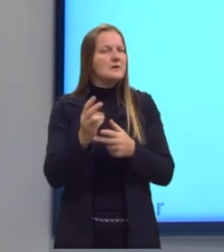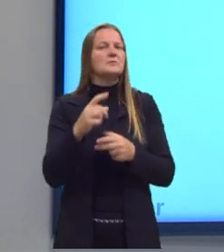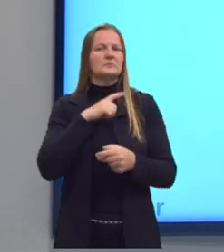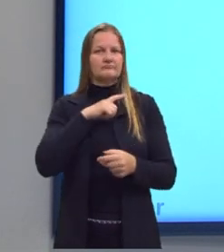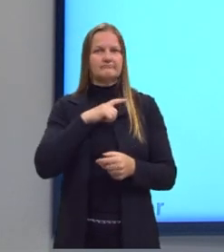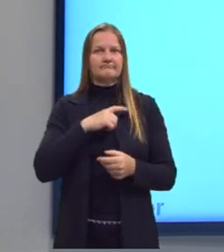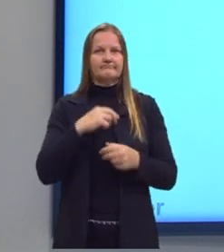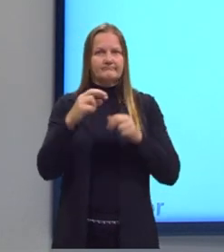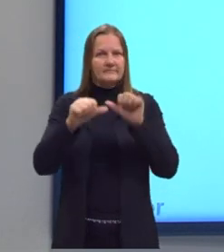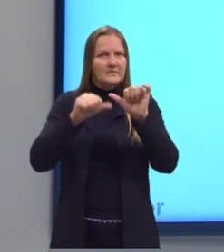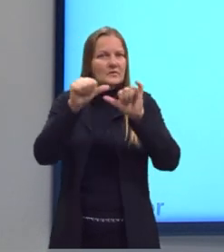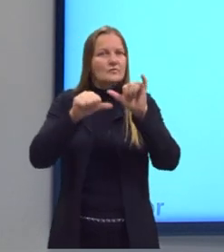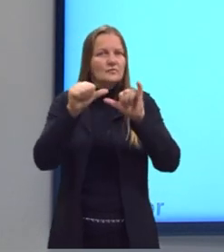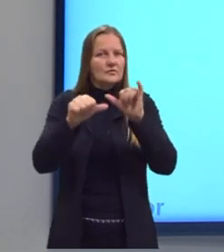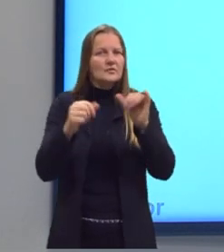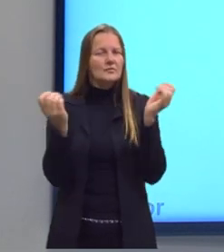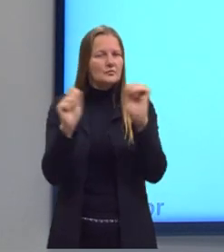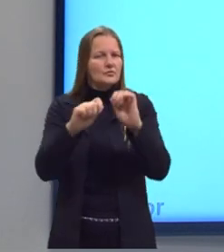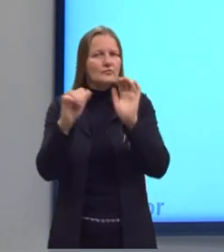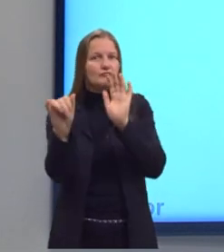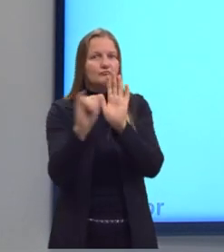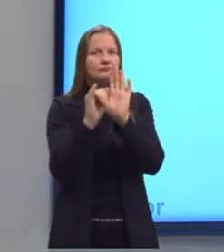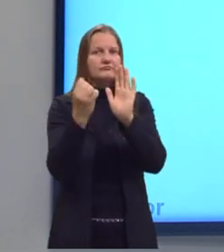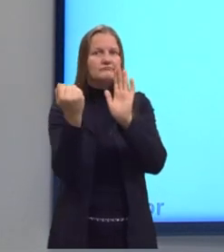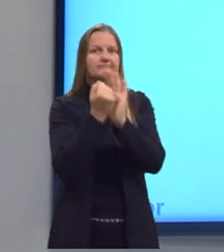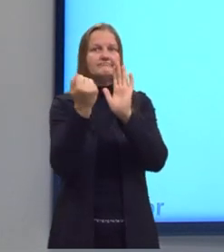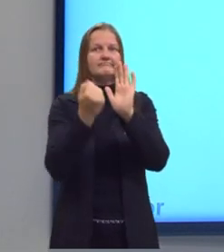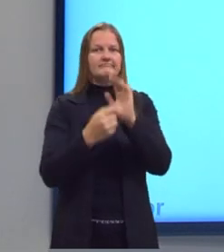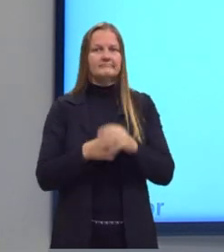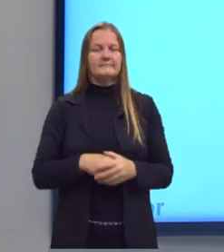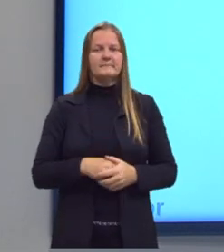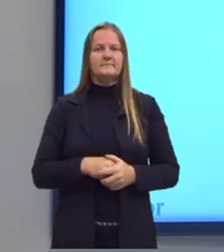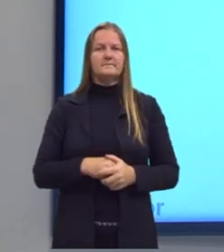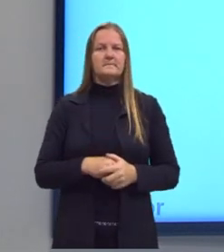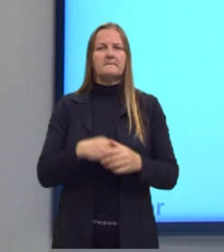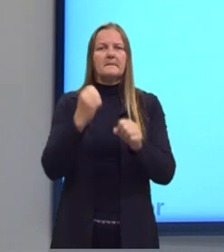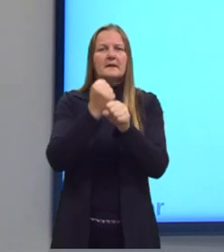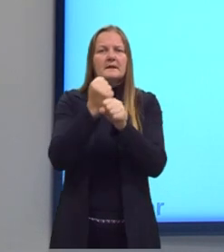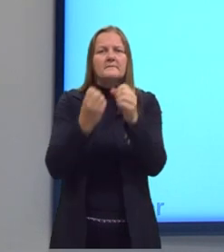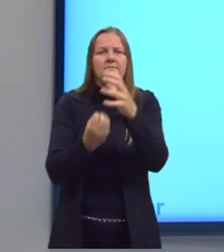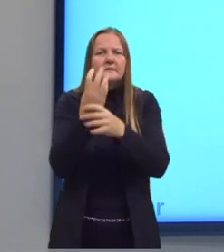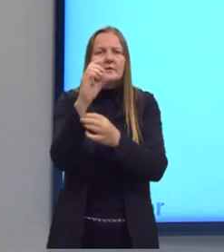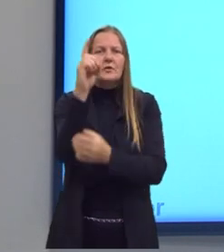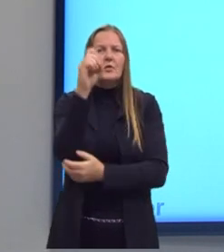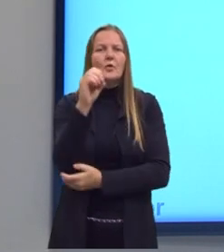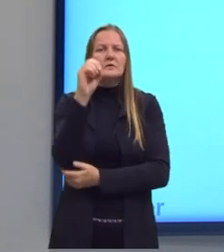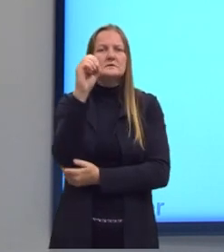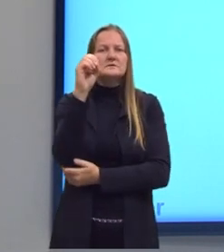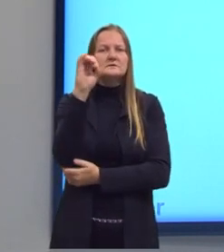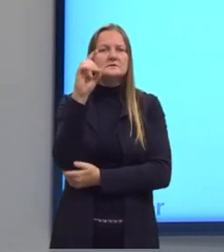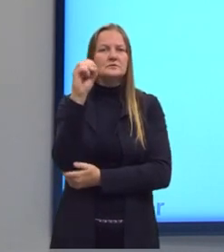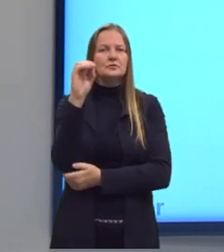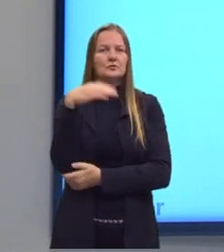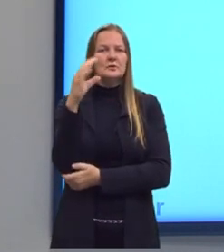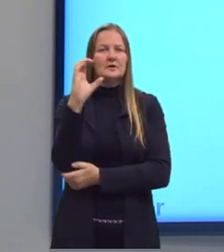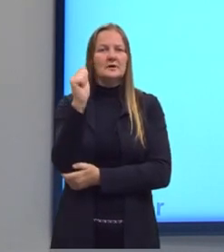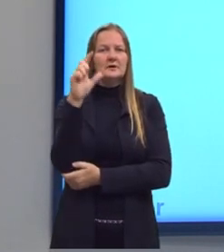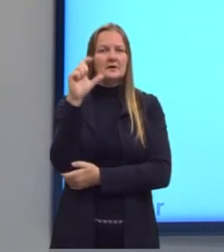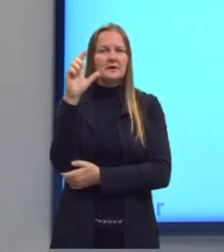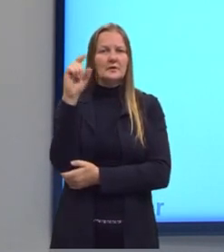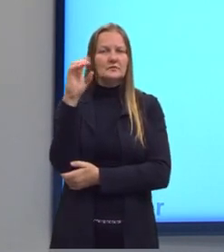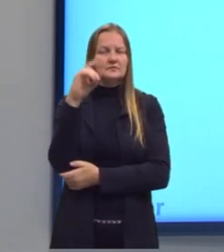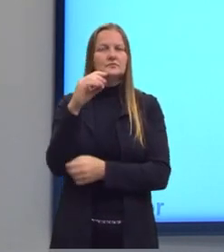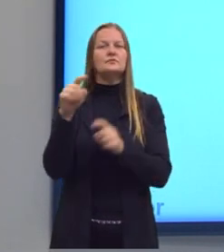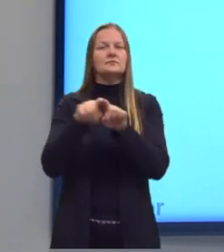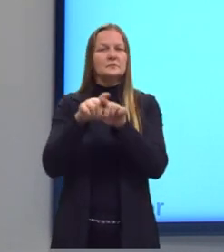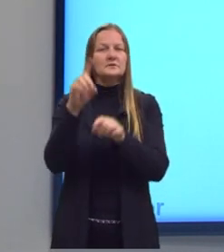olhar essa reação e conseguir identificar que forma o óxido de cálcio mais o gás de óxido de